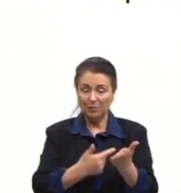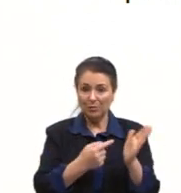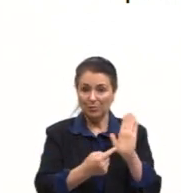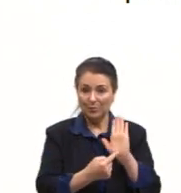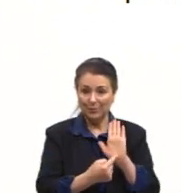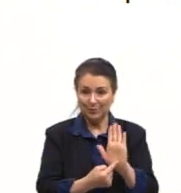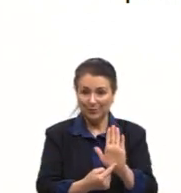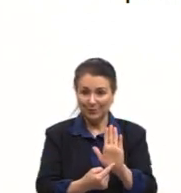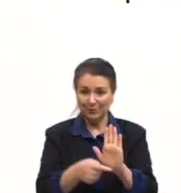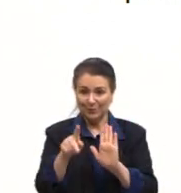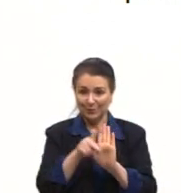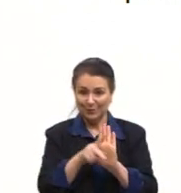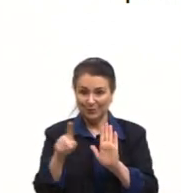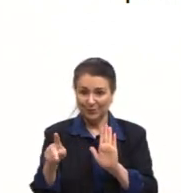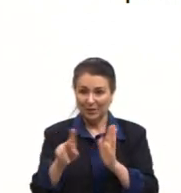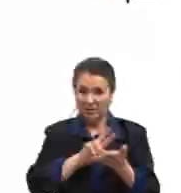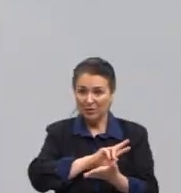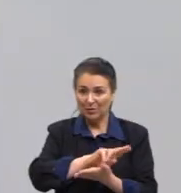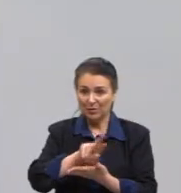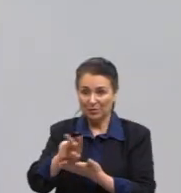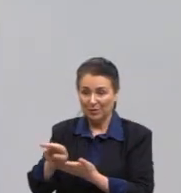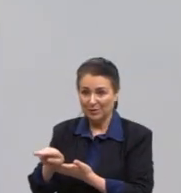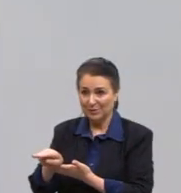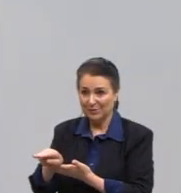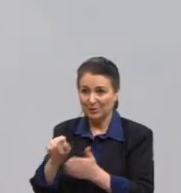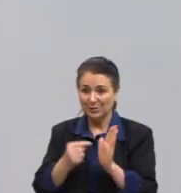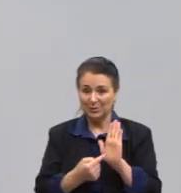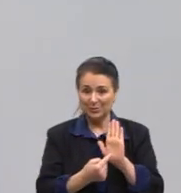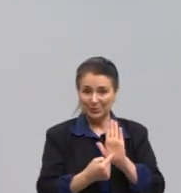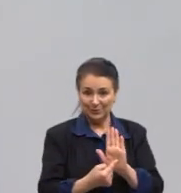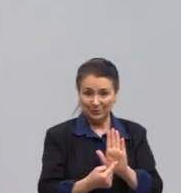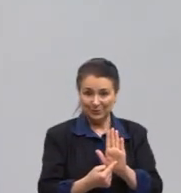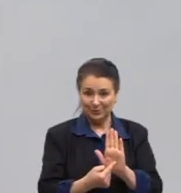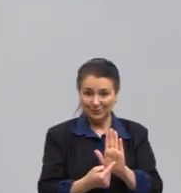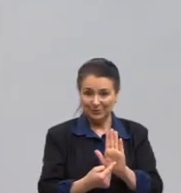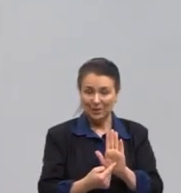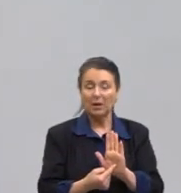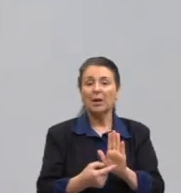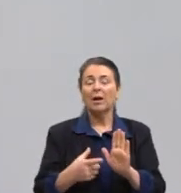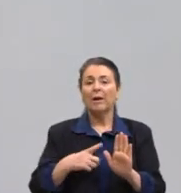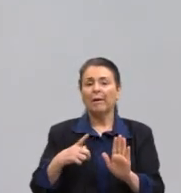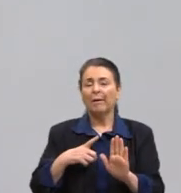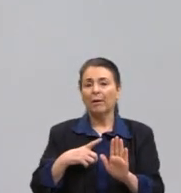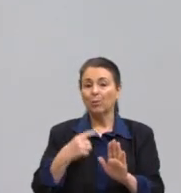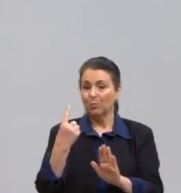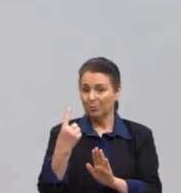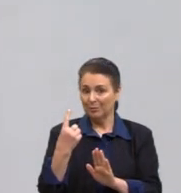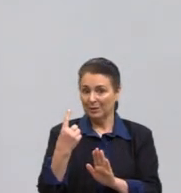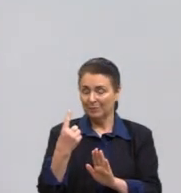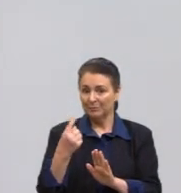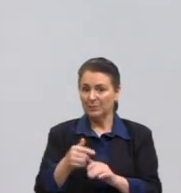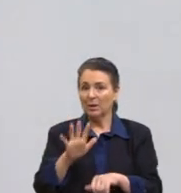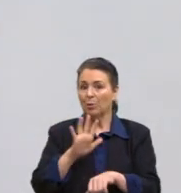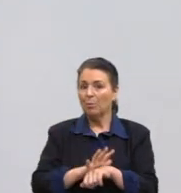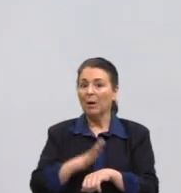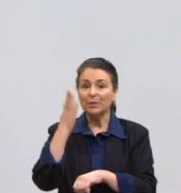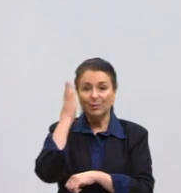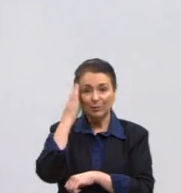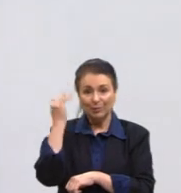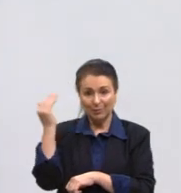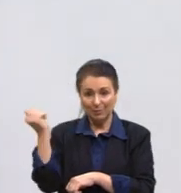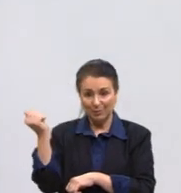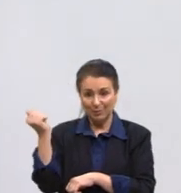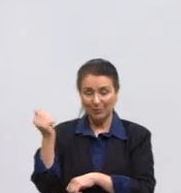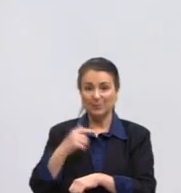um dos vários livros do nosso amigo Zygmunt Bauman. É uma edição delas. Talvez seja o mais famoso dele.